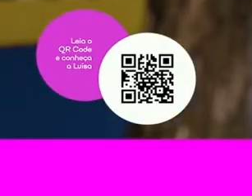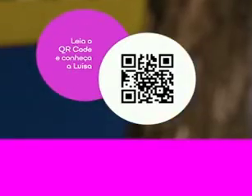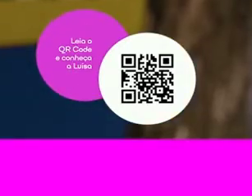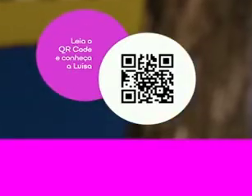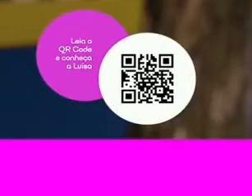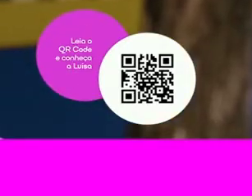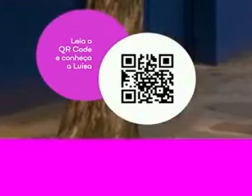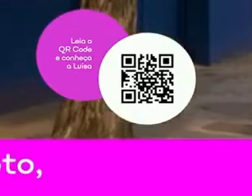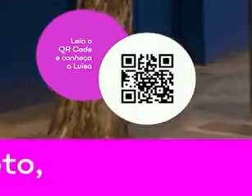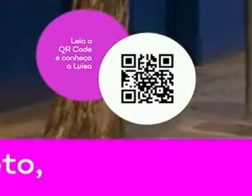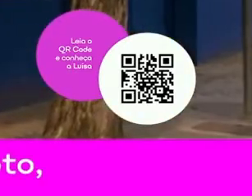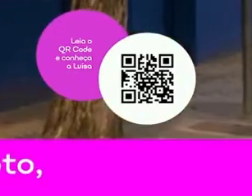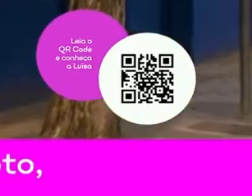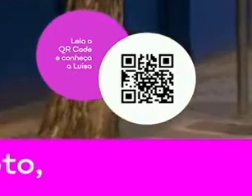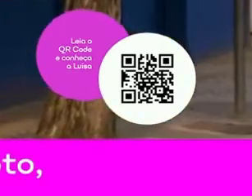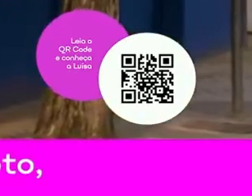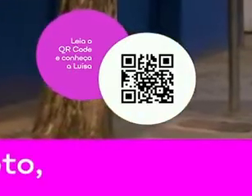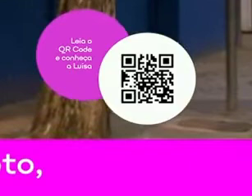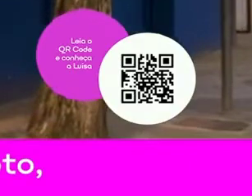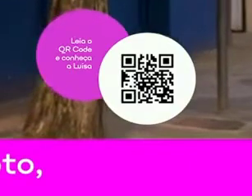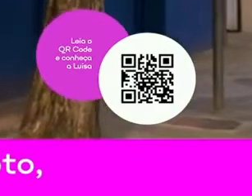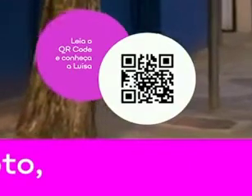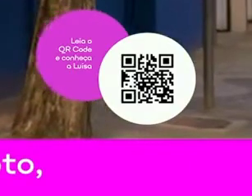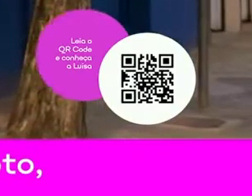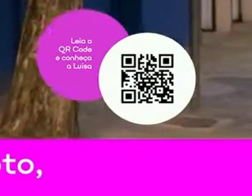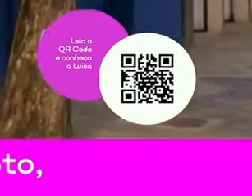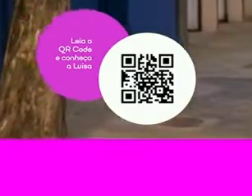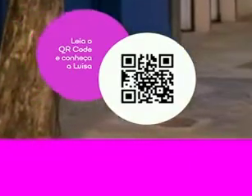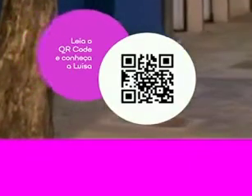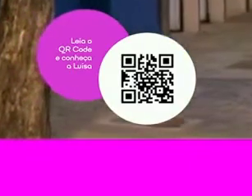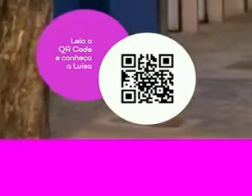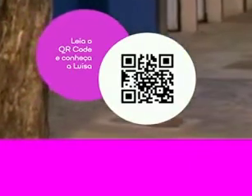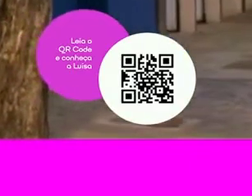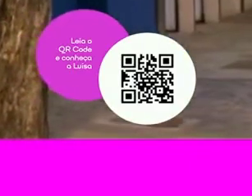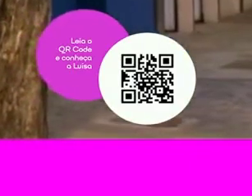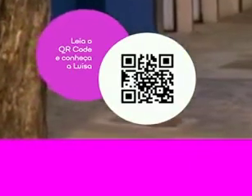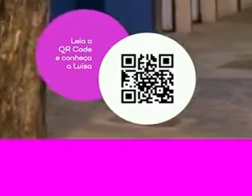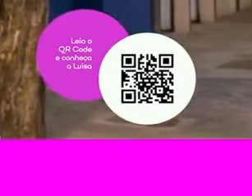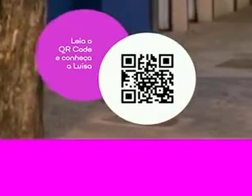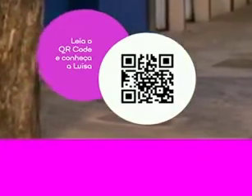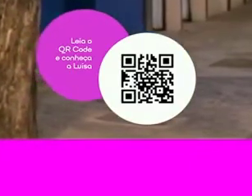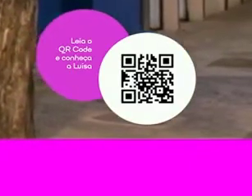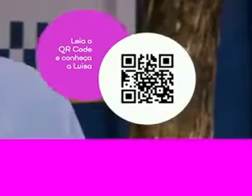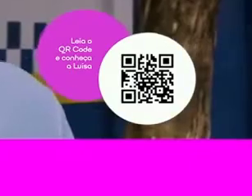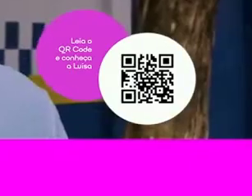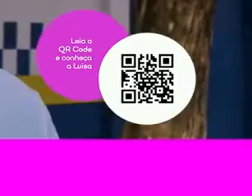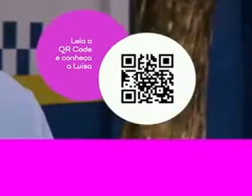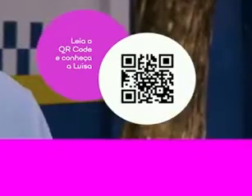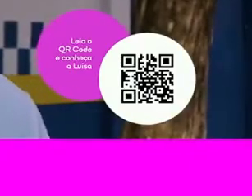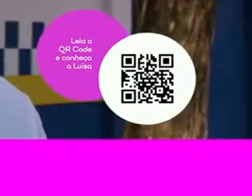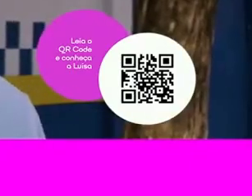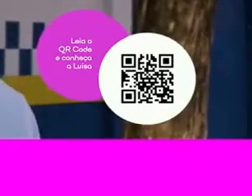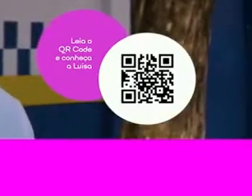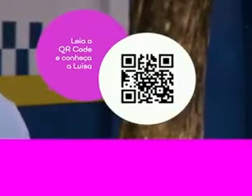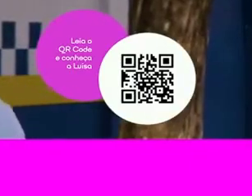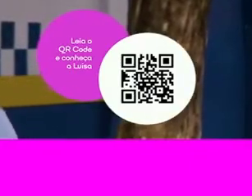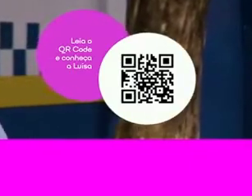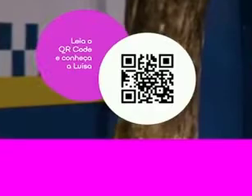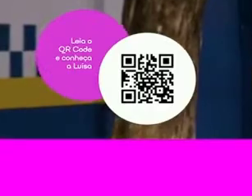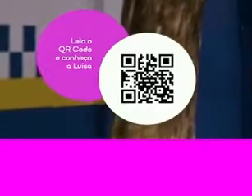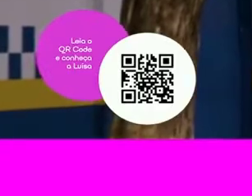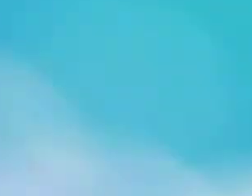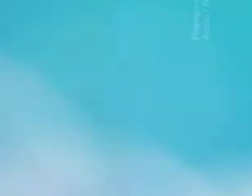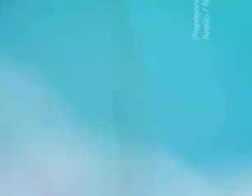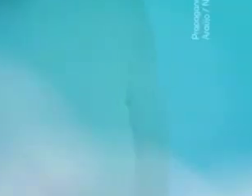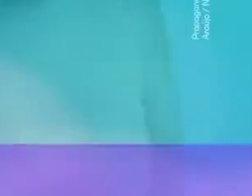Eu sou a Luísa Barreto. E com a cabeça, o coração e o seu voto, vou transformar BH numa cidade colaborativa e que respeita as